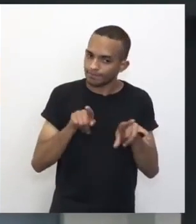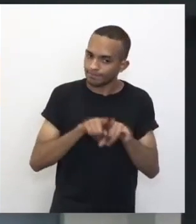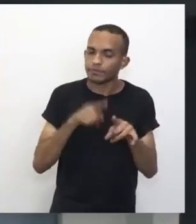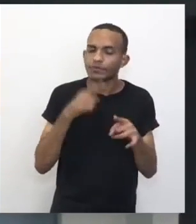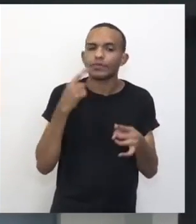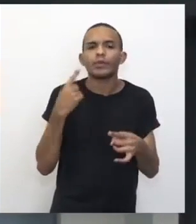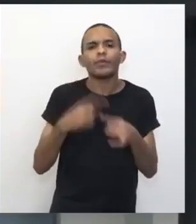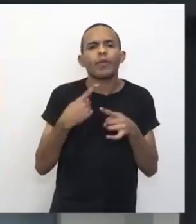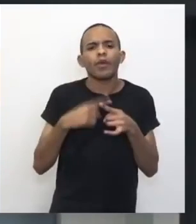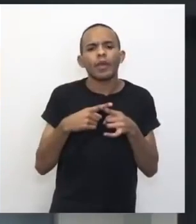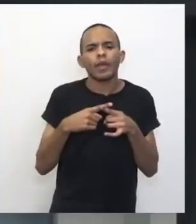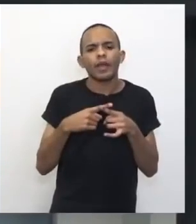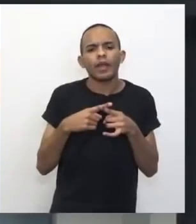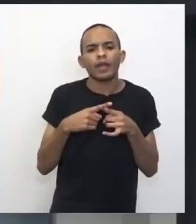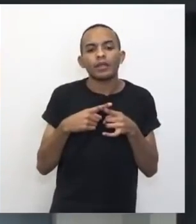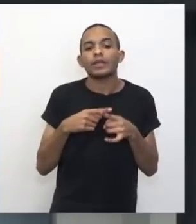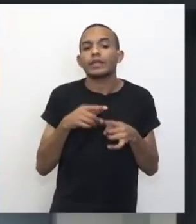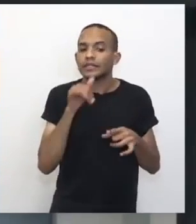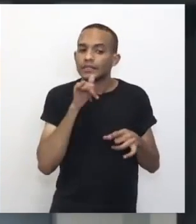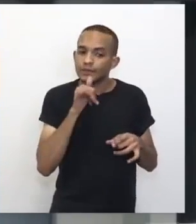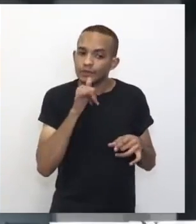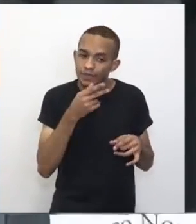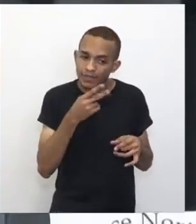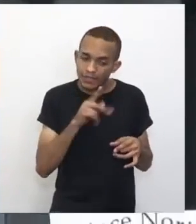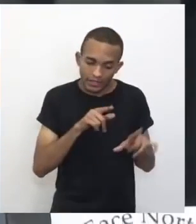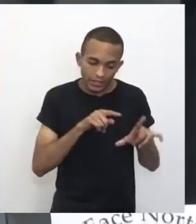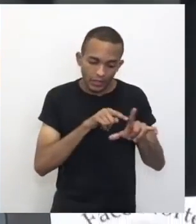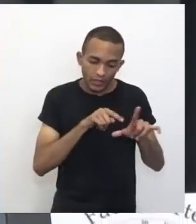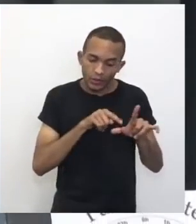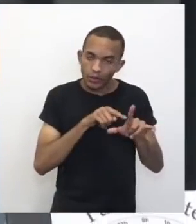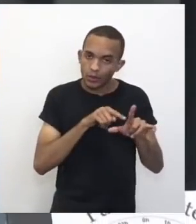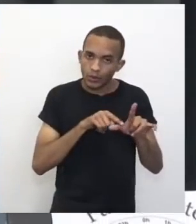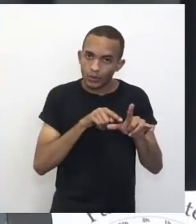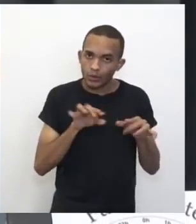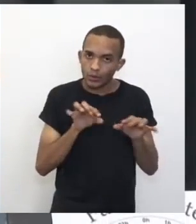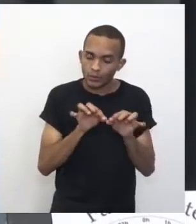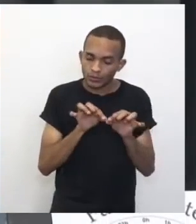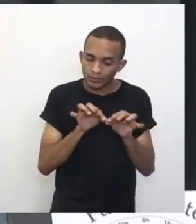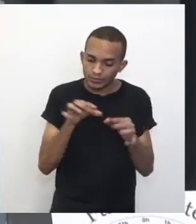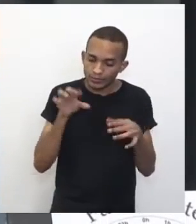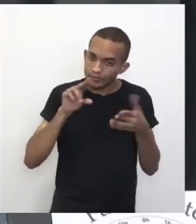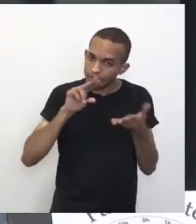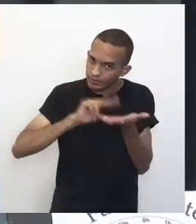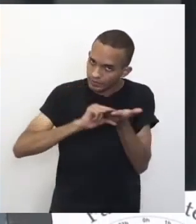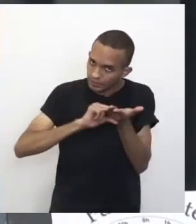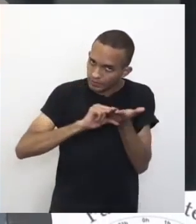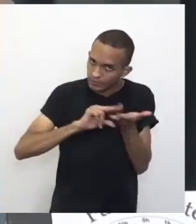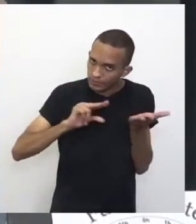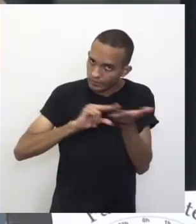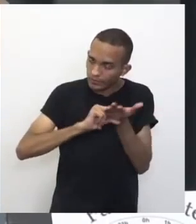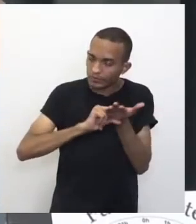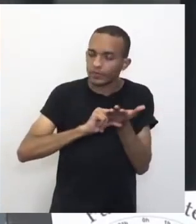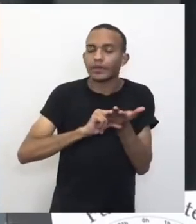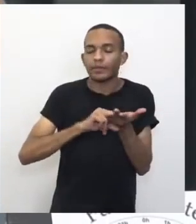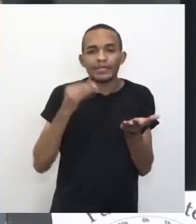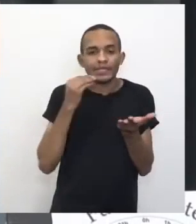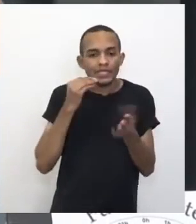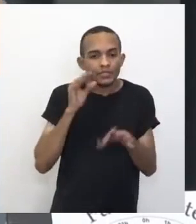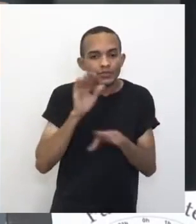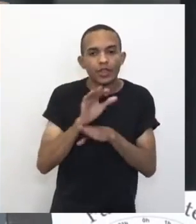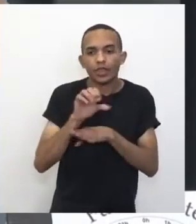que que é basicamente a ideia? O ângulo do clipes é uma correção que nós estamos fazendo pra formar 90 graus